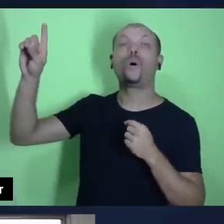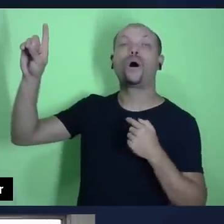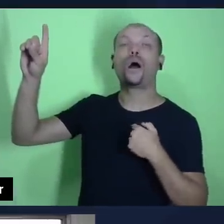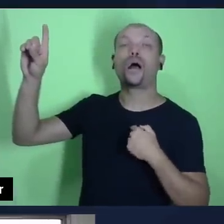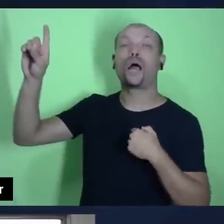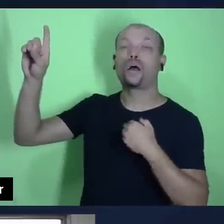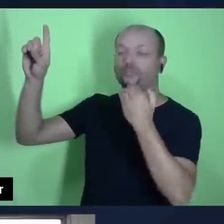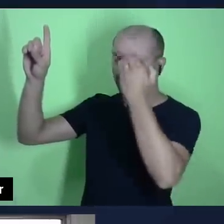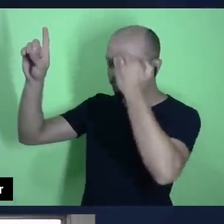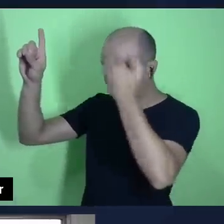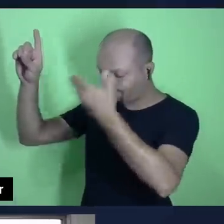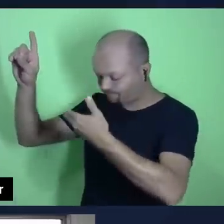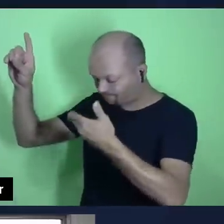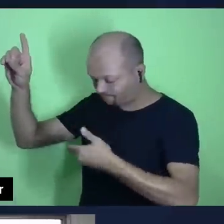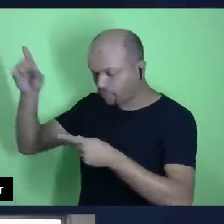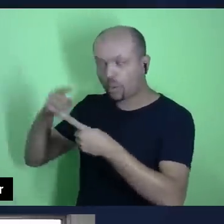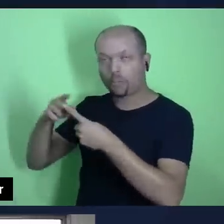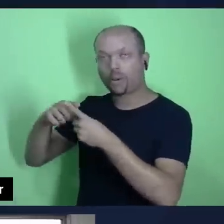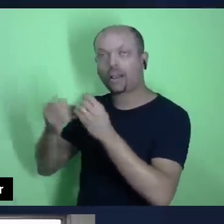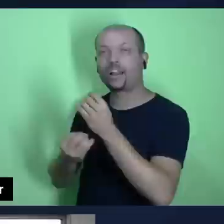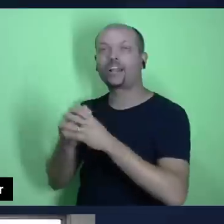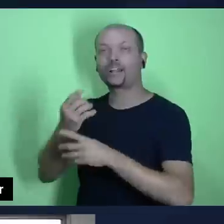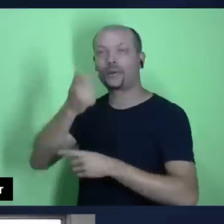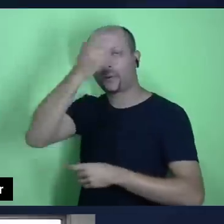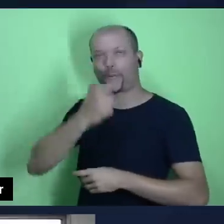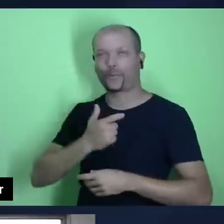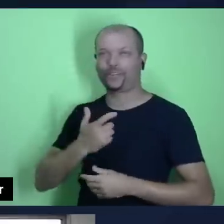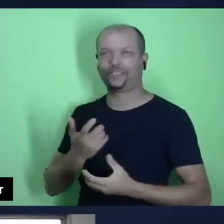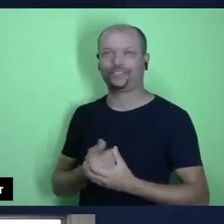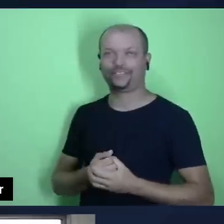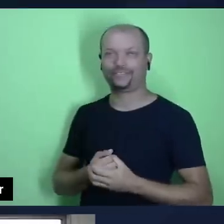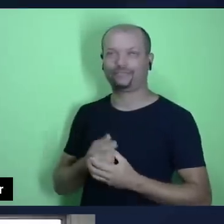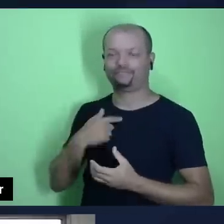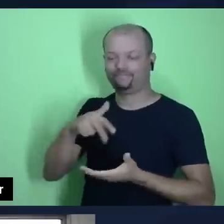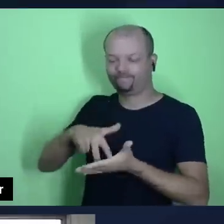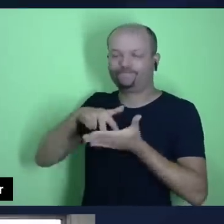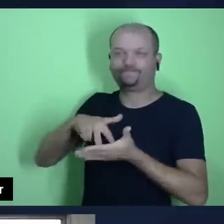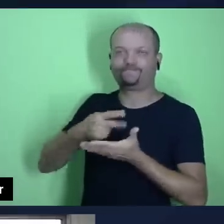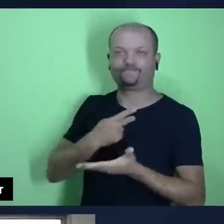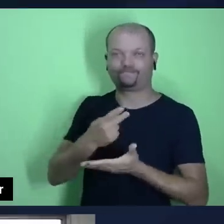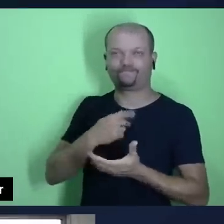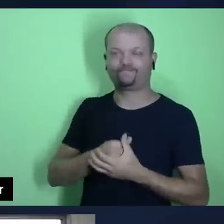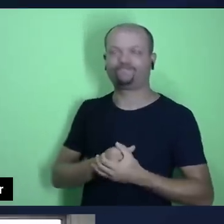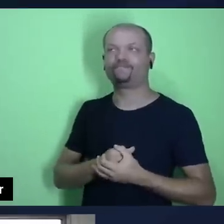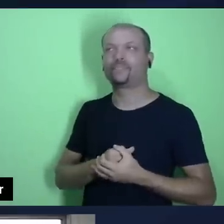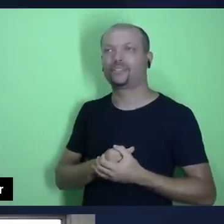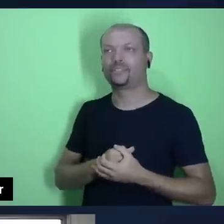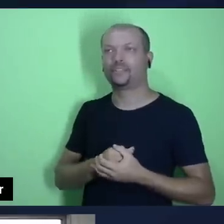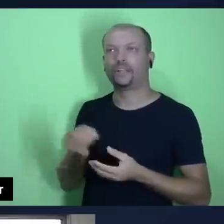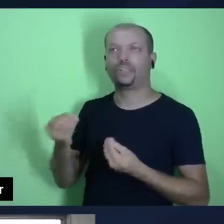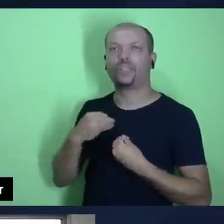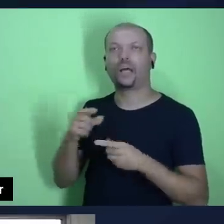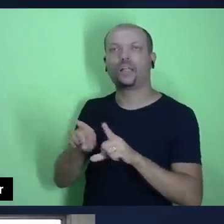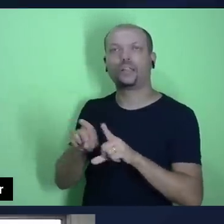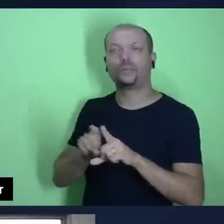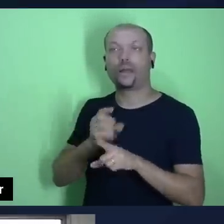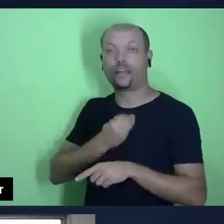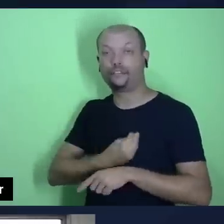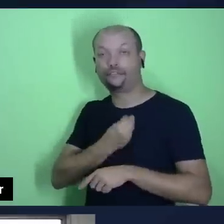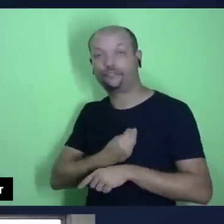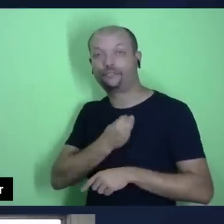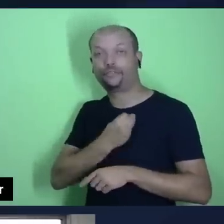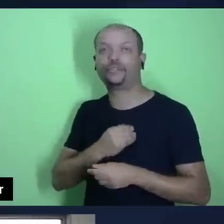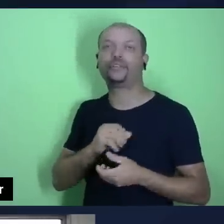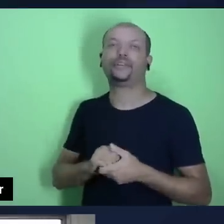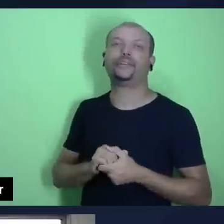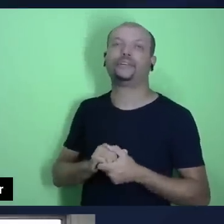reverência por ele ter me criado, por ele me sustentar, por ele dar a nós a vida, por ele dar a nós o ar